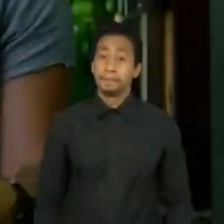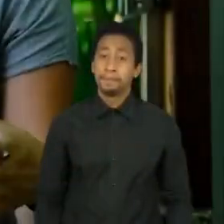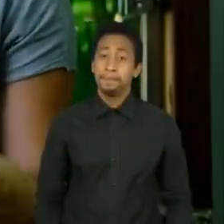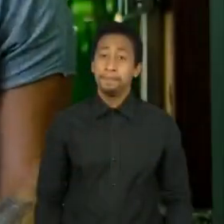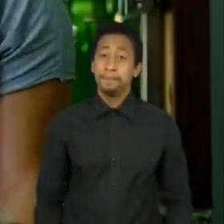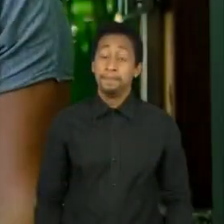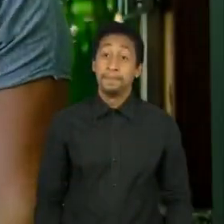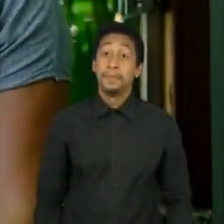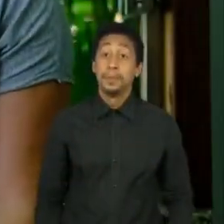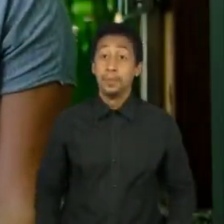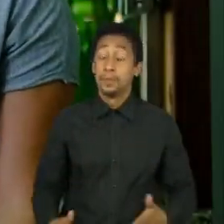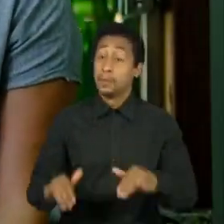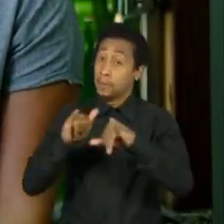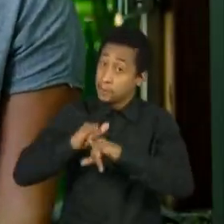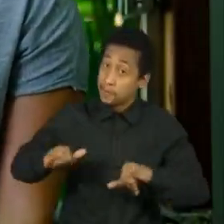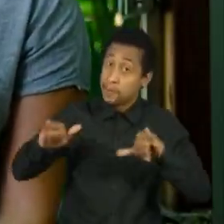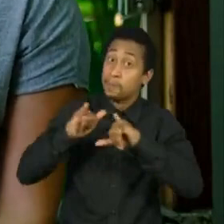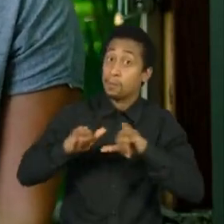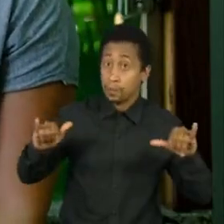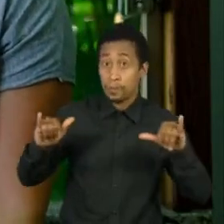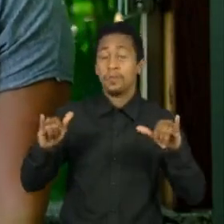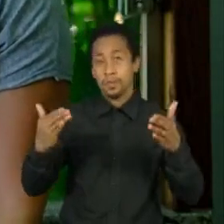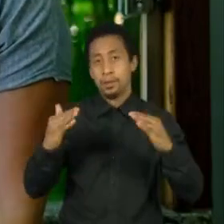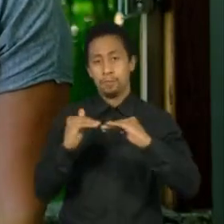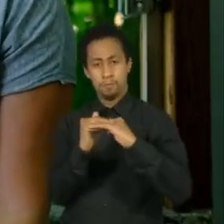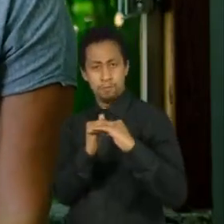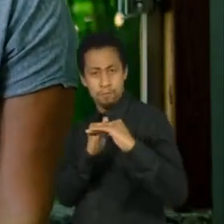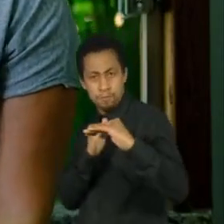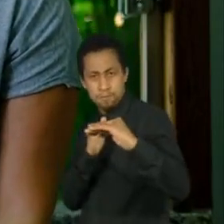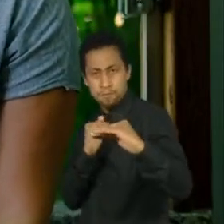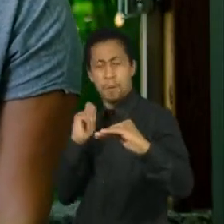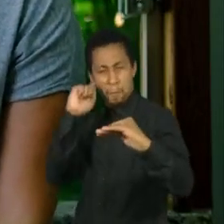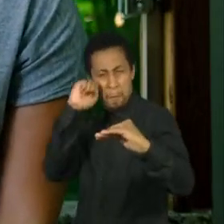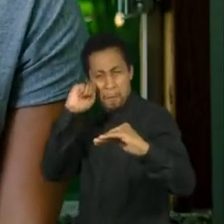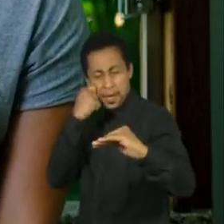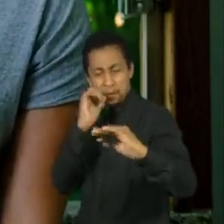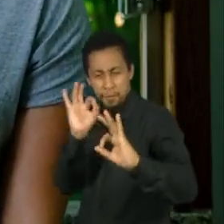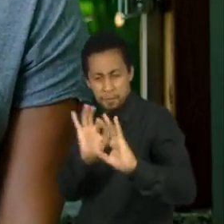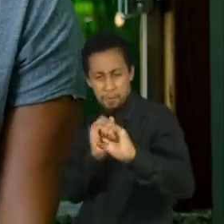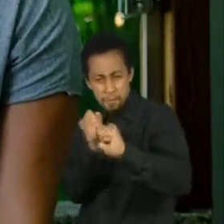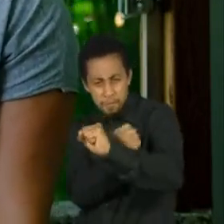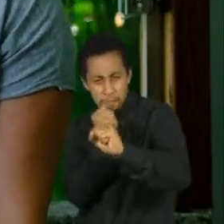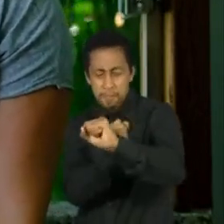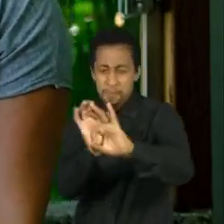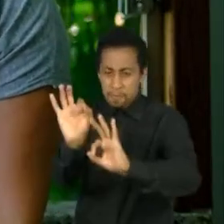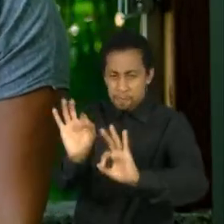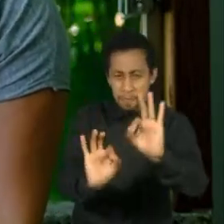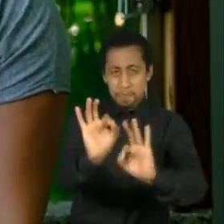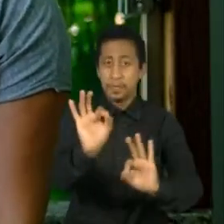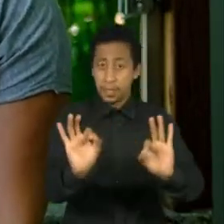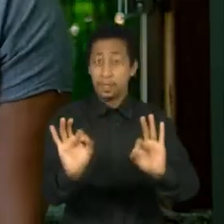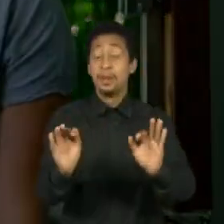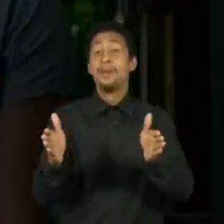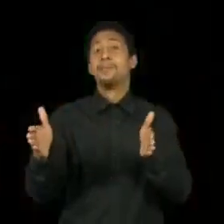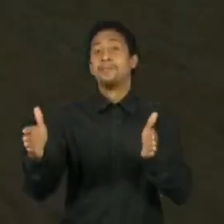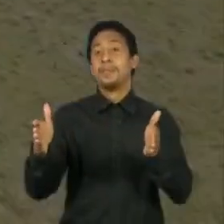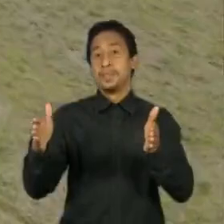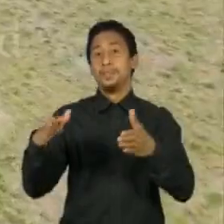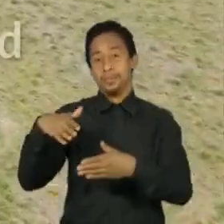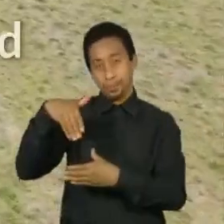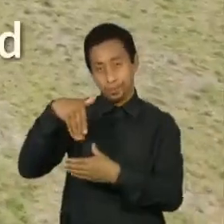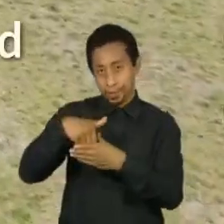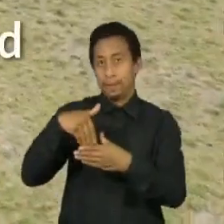Os constantes anúncios sobre a repavimentação da rodovia, que se intensificam cada vez mais durante o período